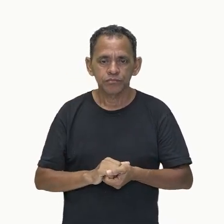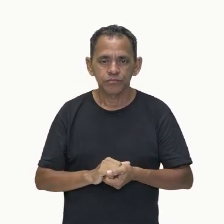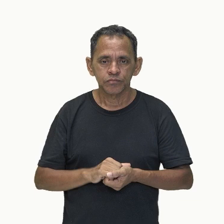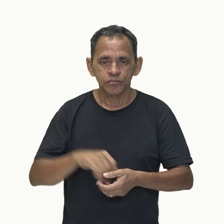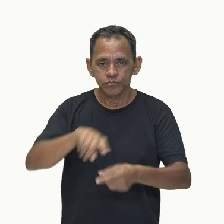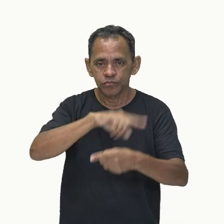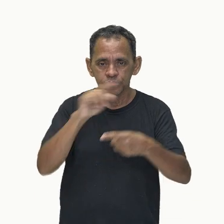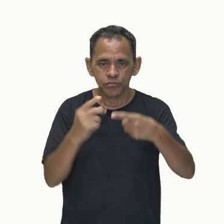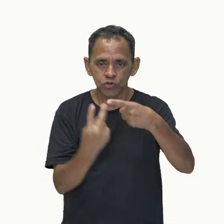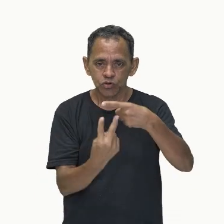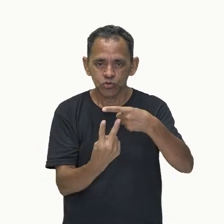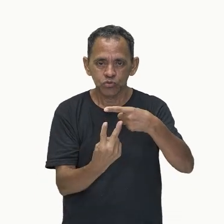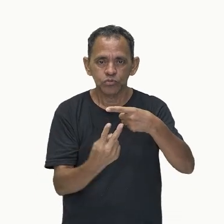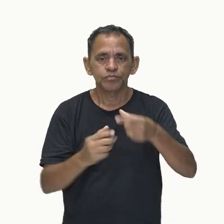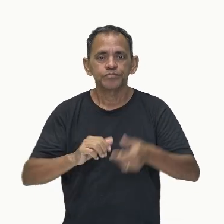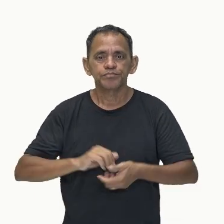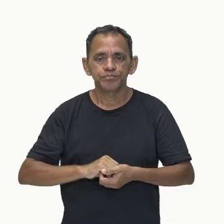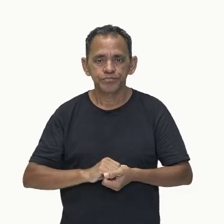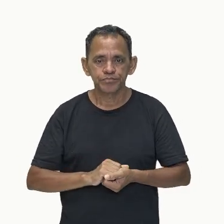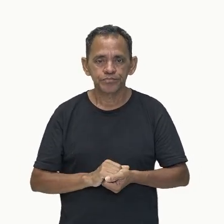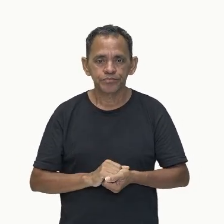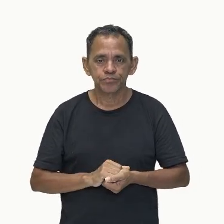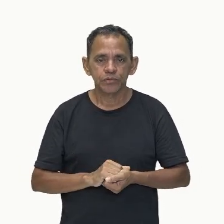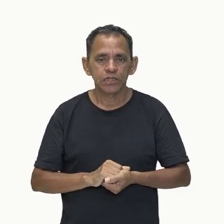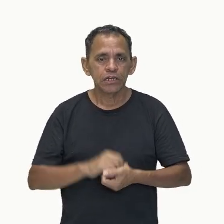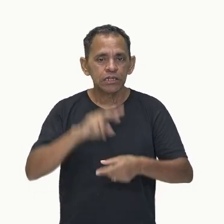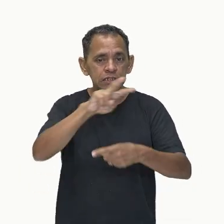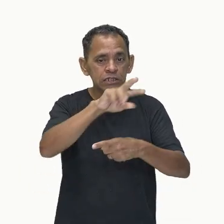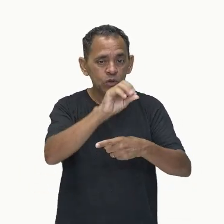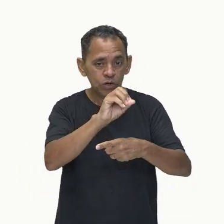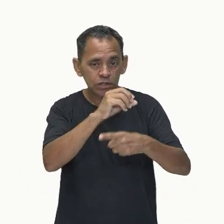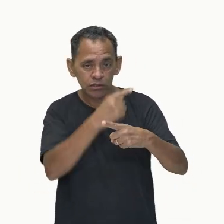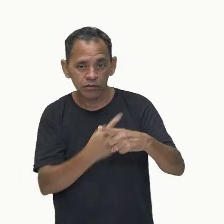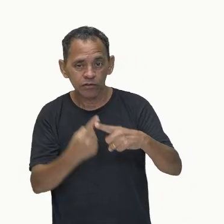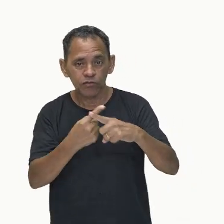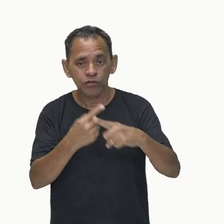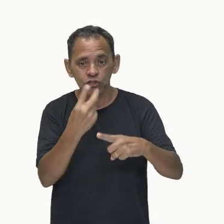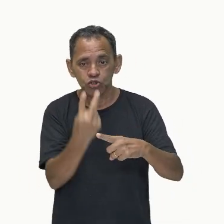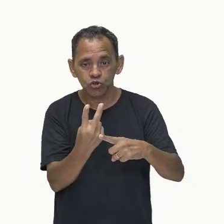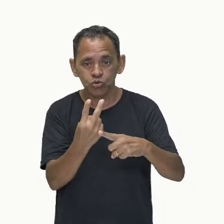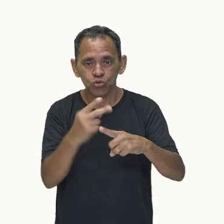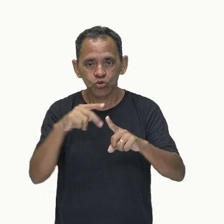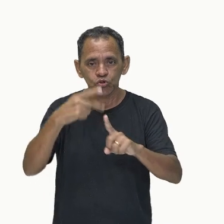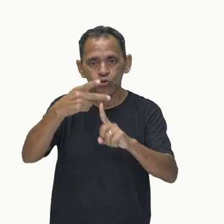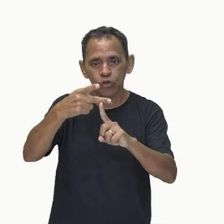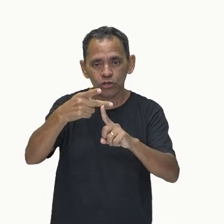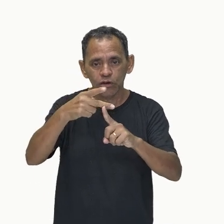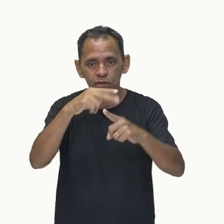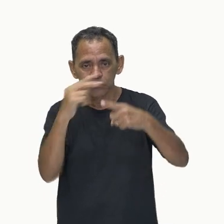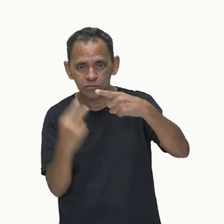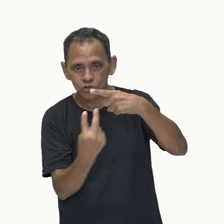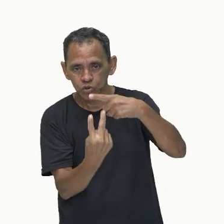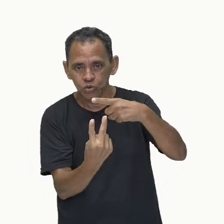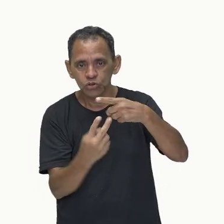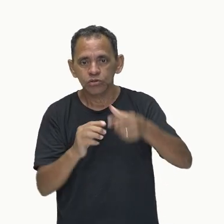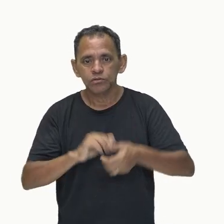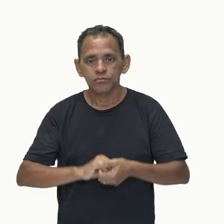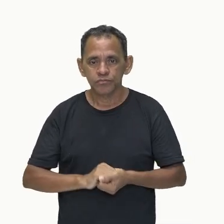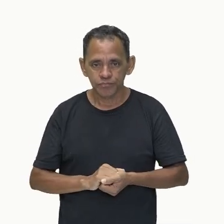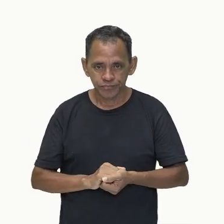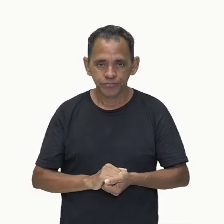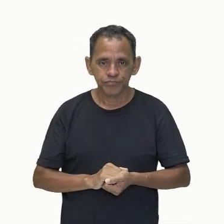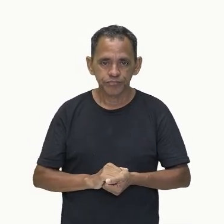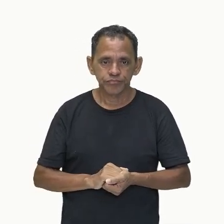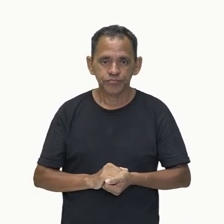ter tudo isso dividido por 2. 2 ao quadrado é 4. 50 vezes 4 vai dar 200,